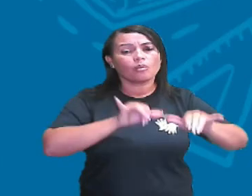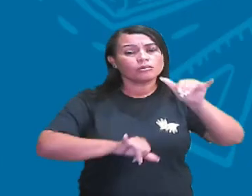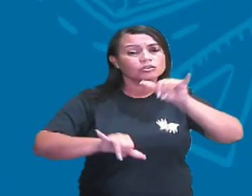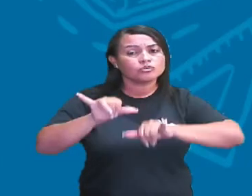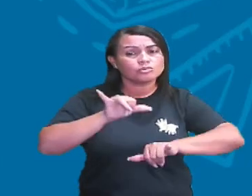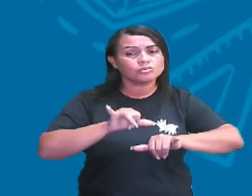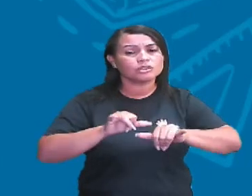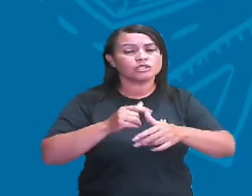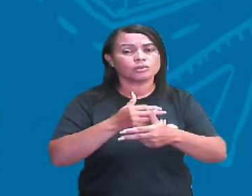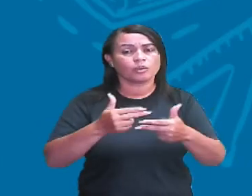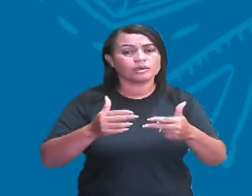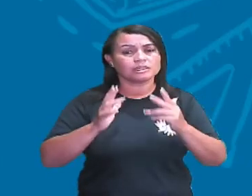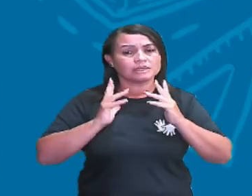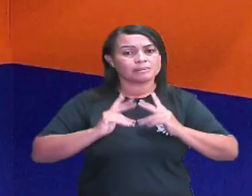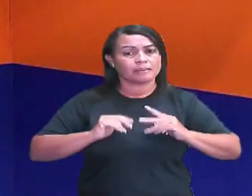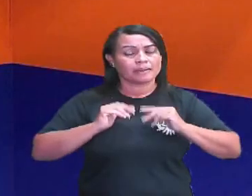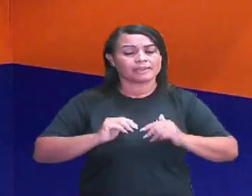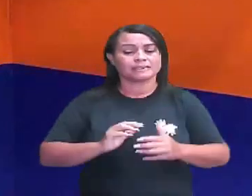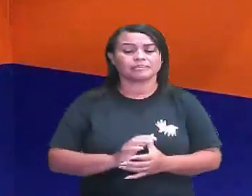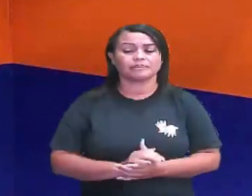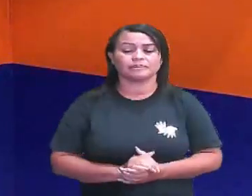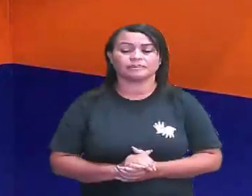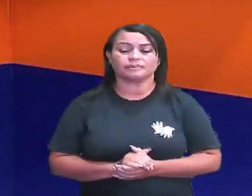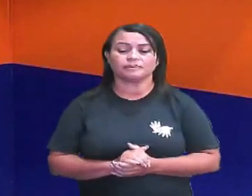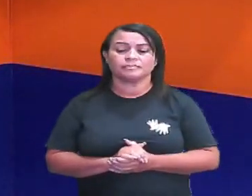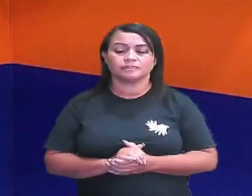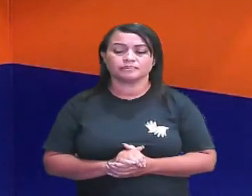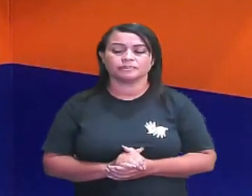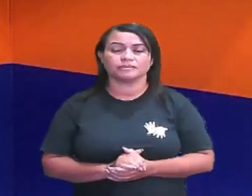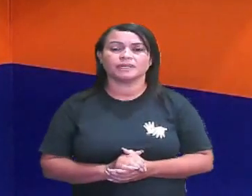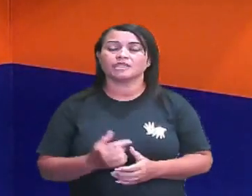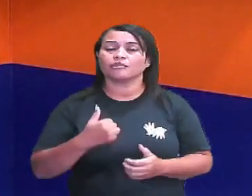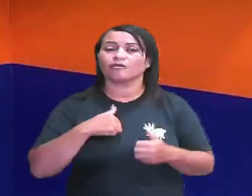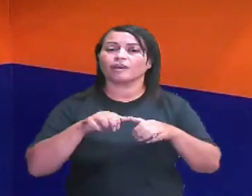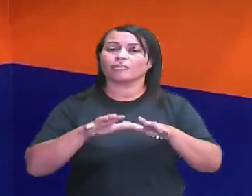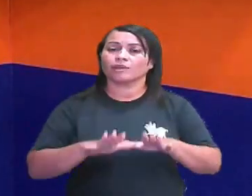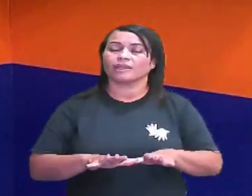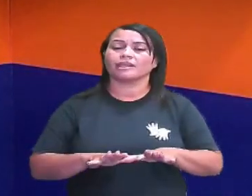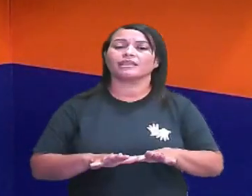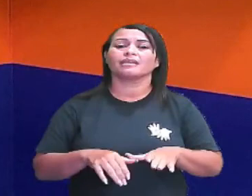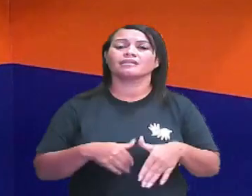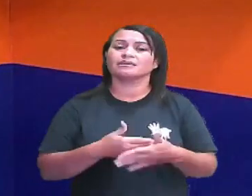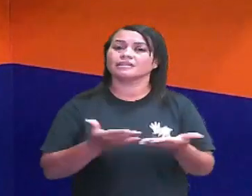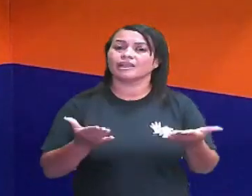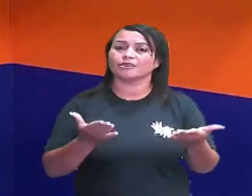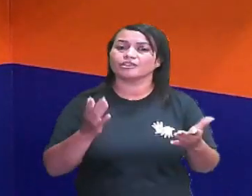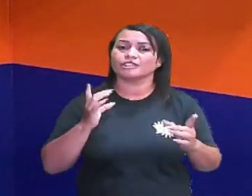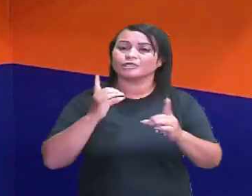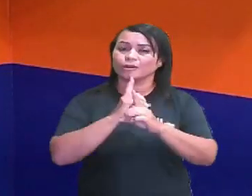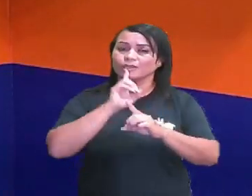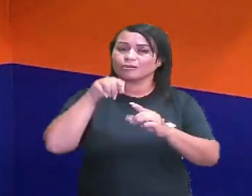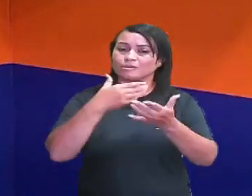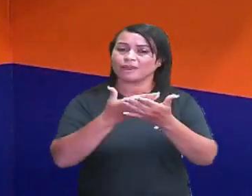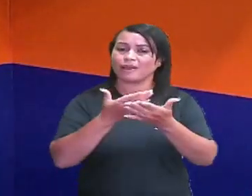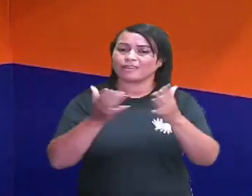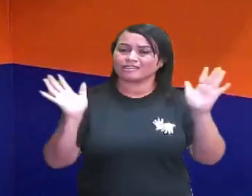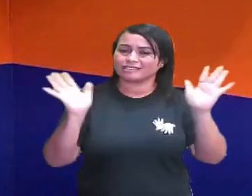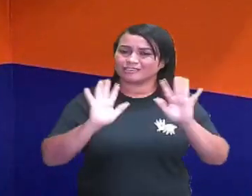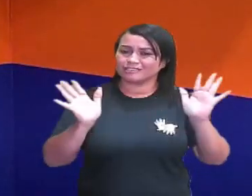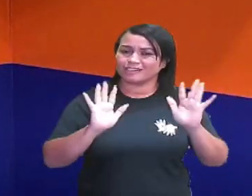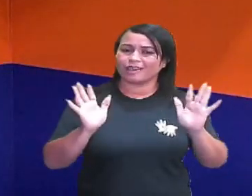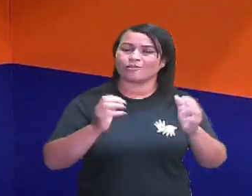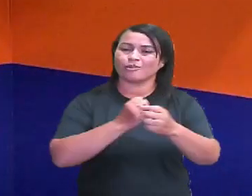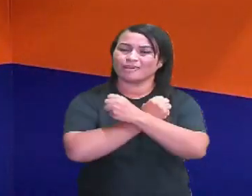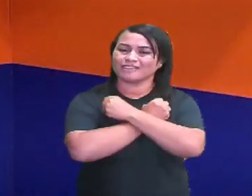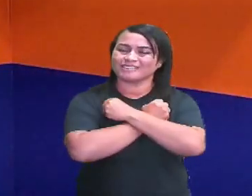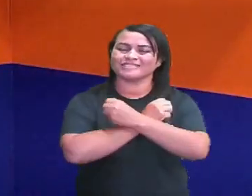certo, pessoal? Então, eu estou ficando por aqui, pessoal. A gente se vê na próxima aula. Tchau, tchau.